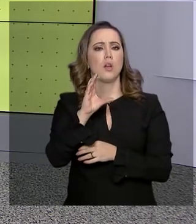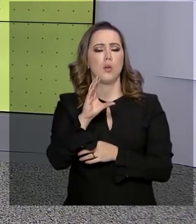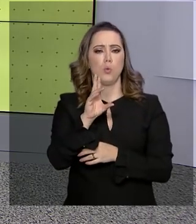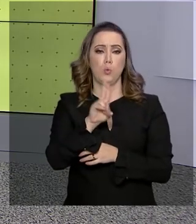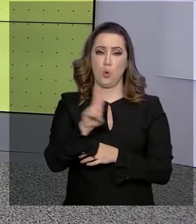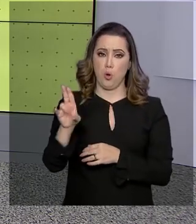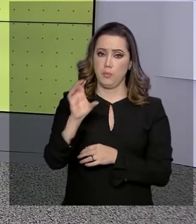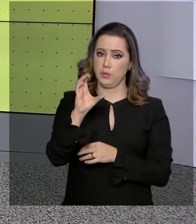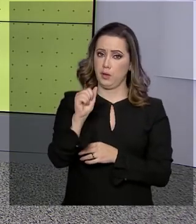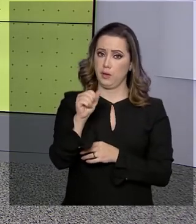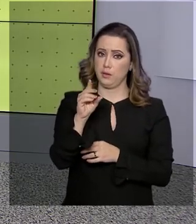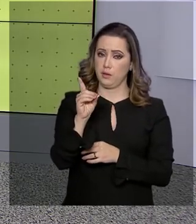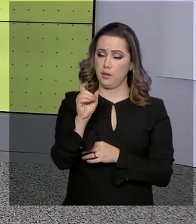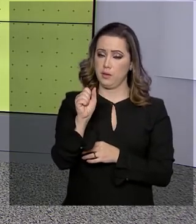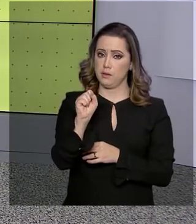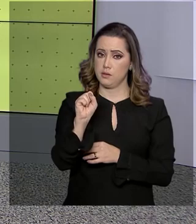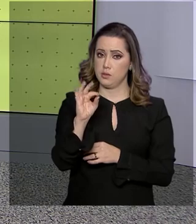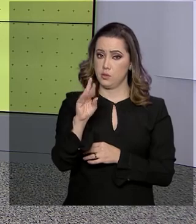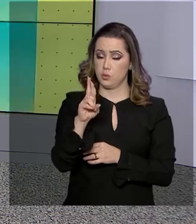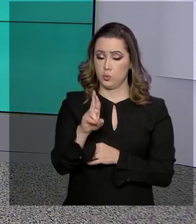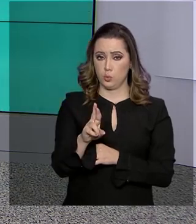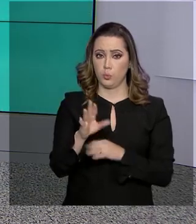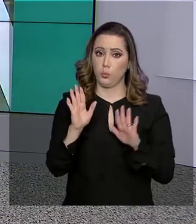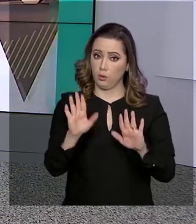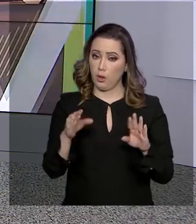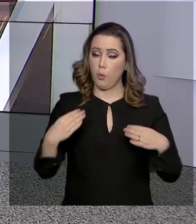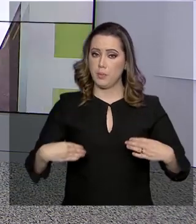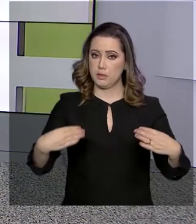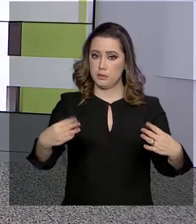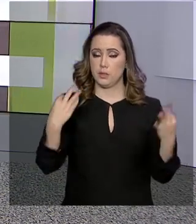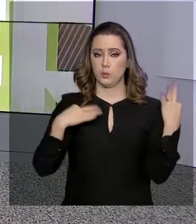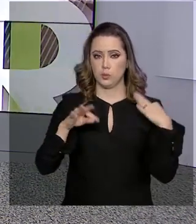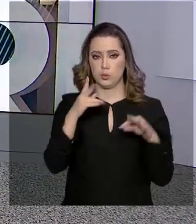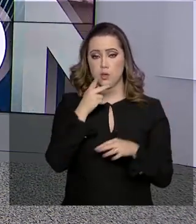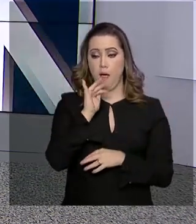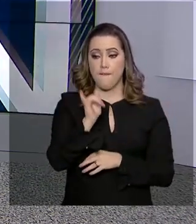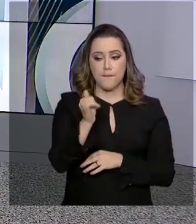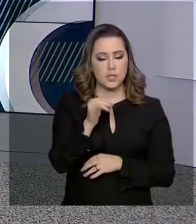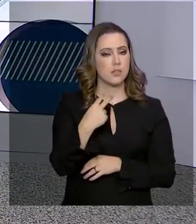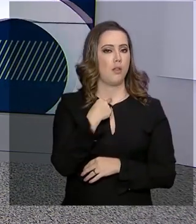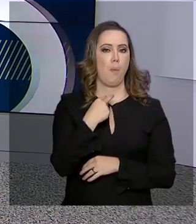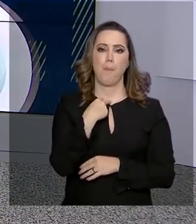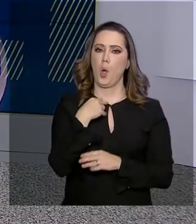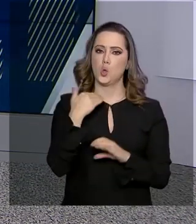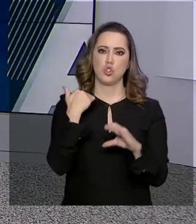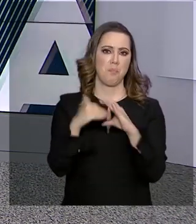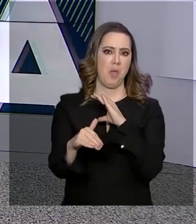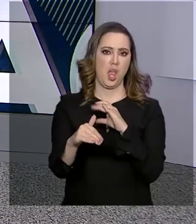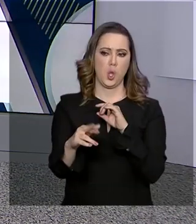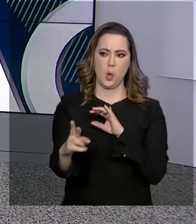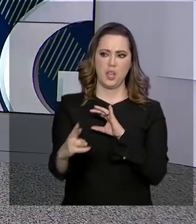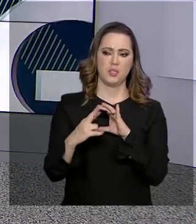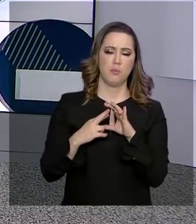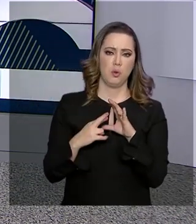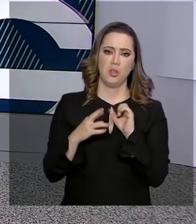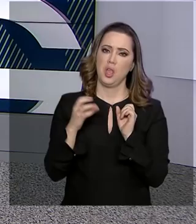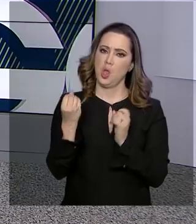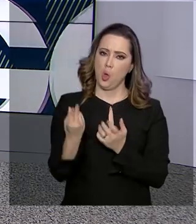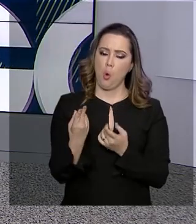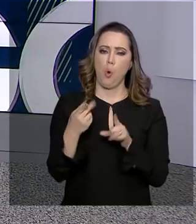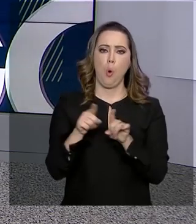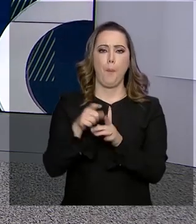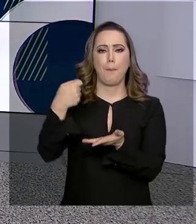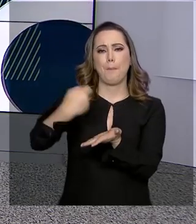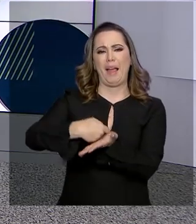orienta os prestadores de serviços turísticos a não responderem e-mails, nem abrirem anexos ou realizarem pagamentos de